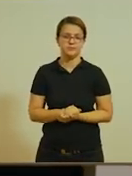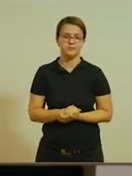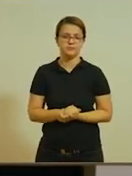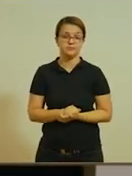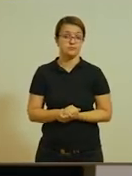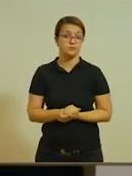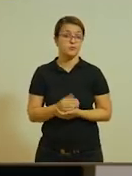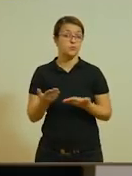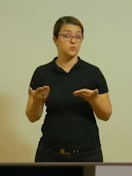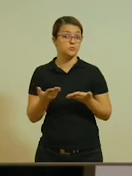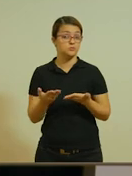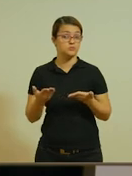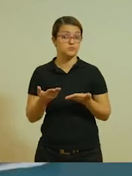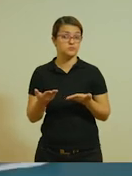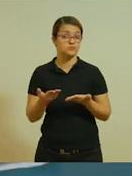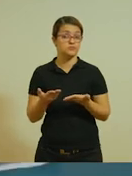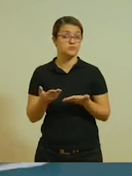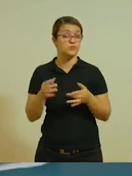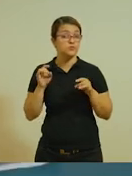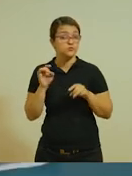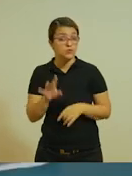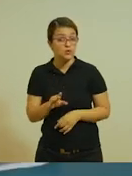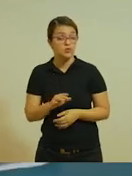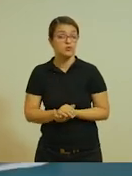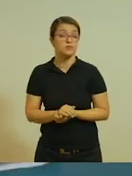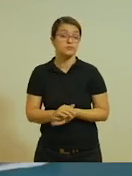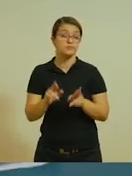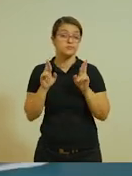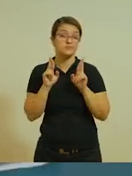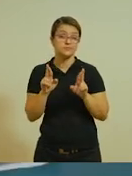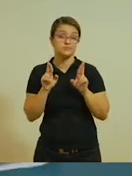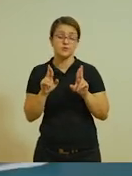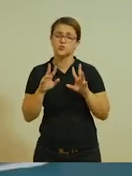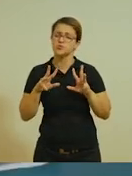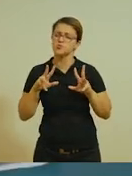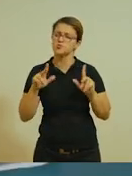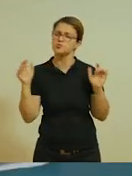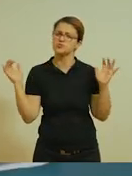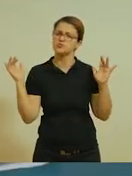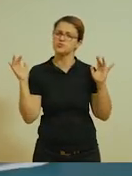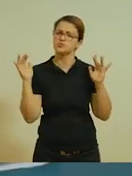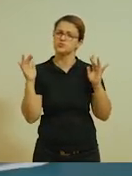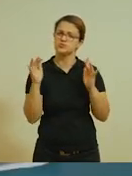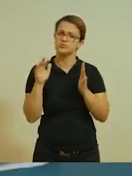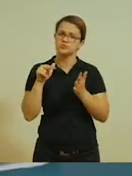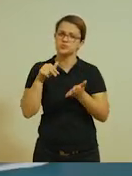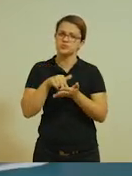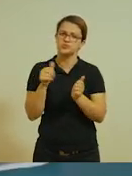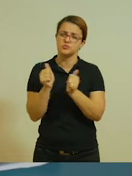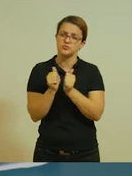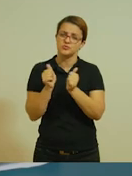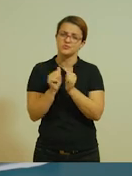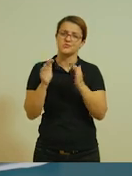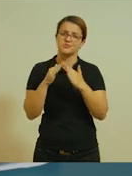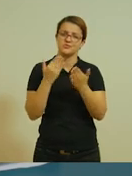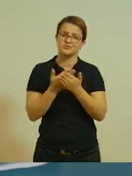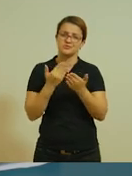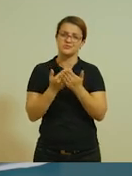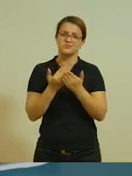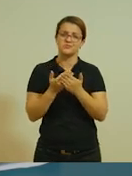Então, pessoal, por hoje é só. Eu espero que muito em breve possamos estar todos juntos retomando as nossas atividades escolares.